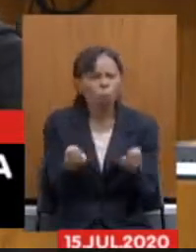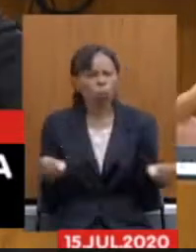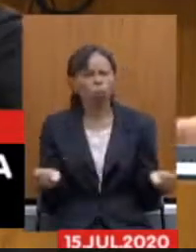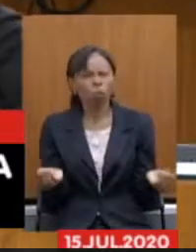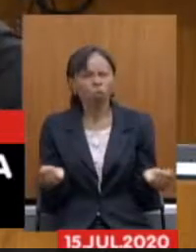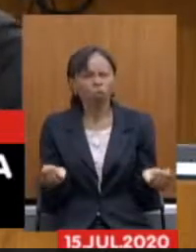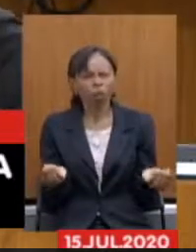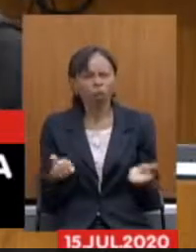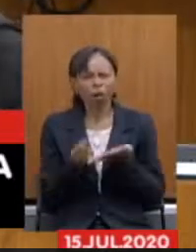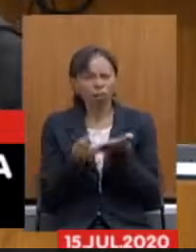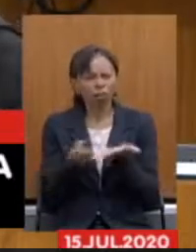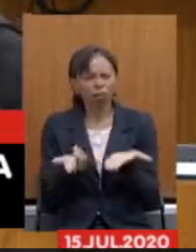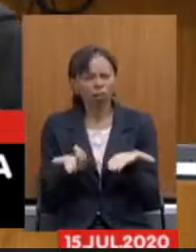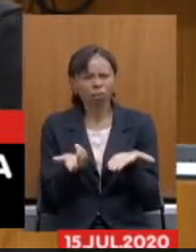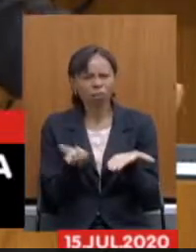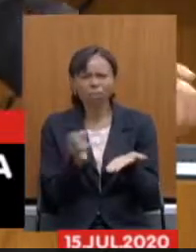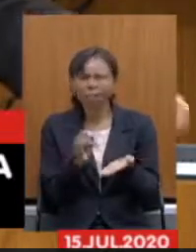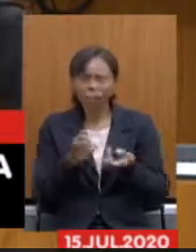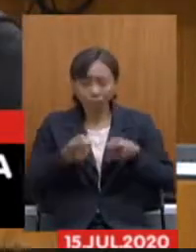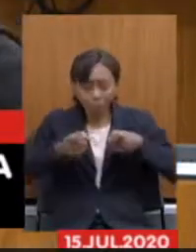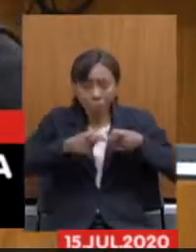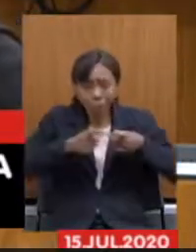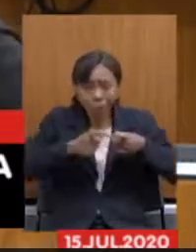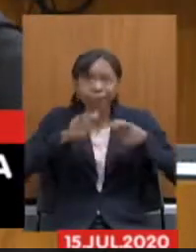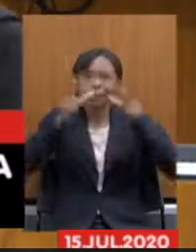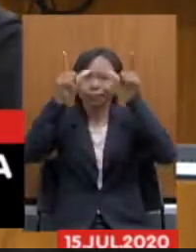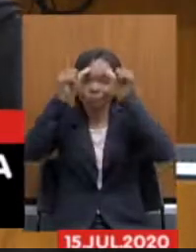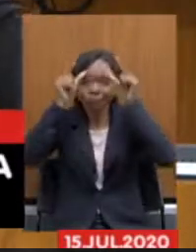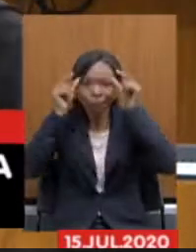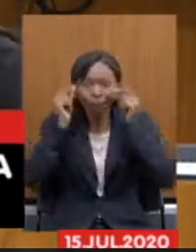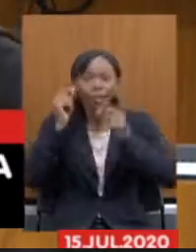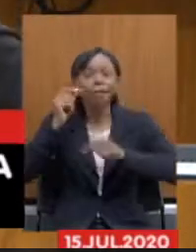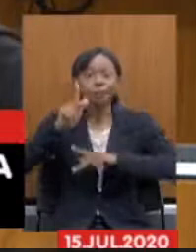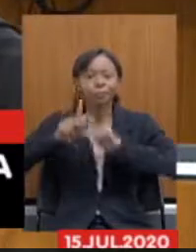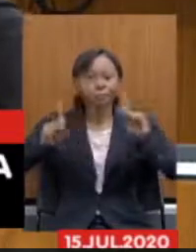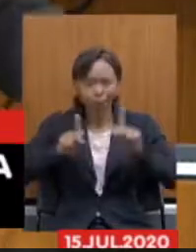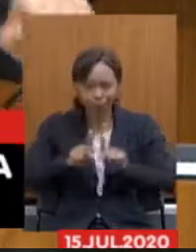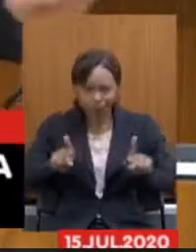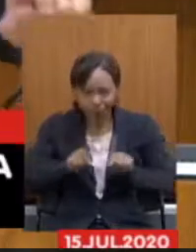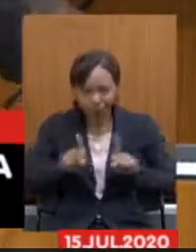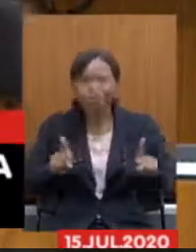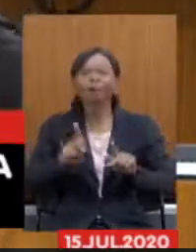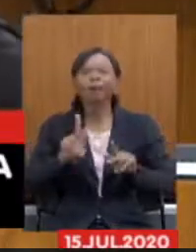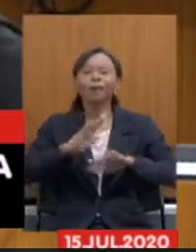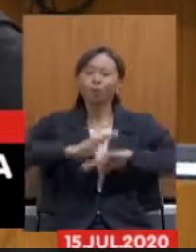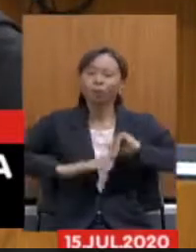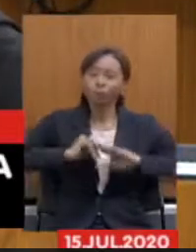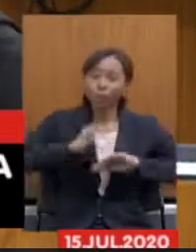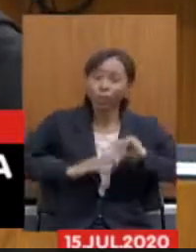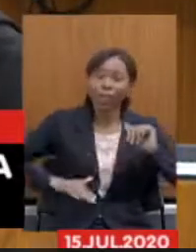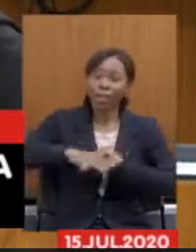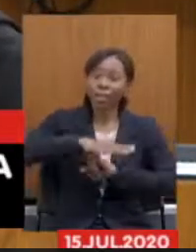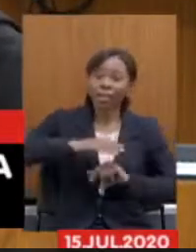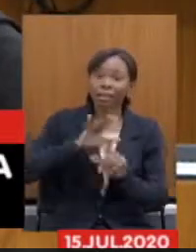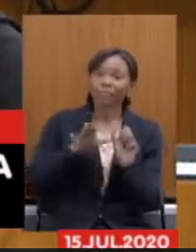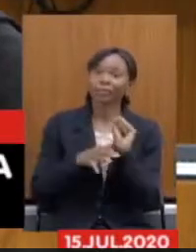Como, se não através dos médicos, dos enfermeiros, dos professores, dos profissionais da segurança pública?